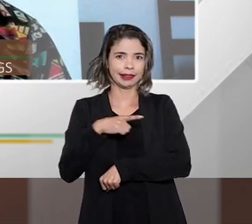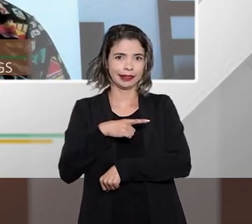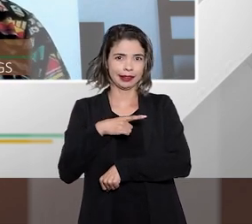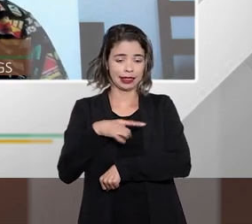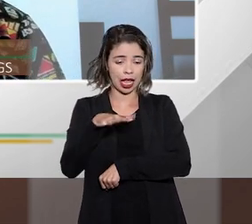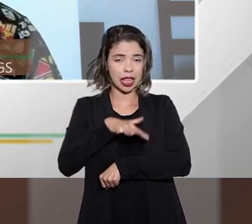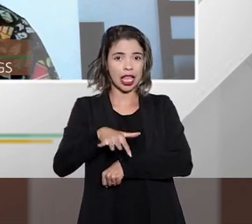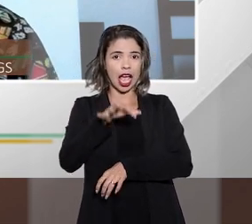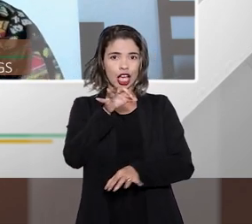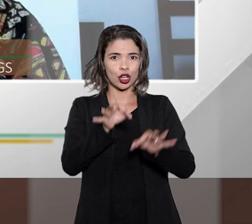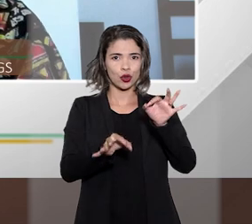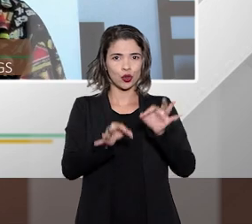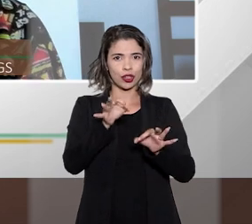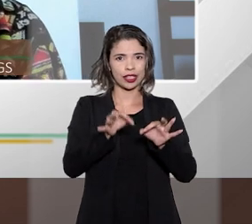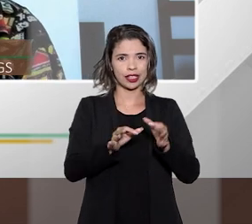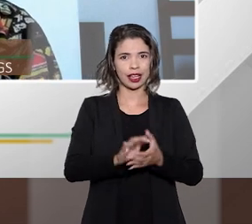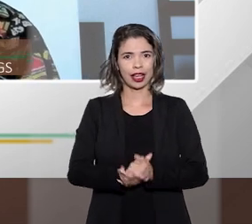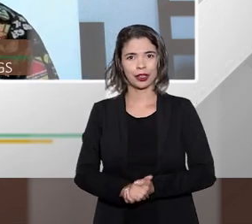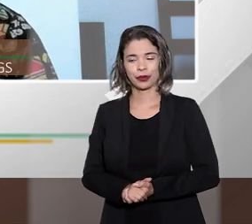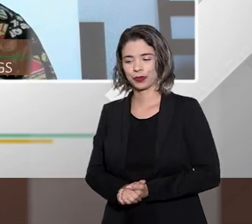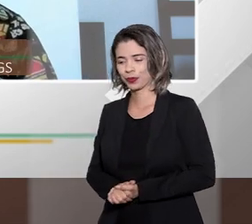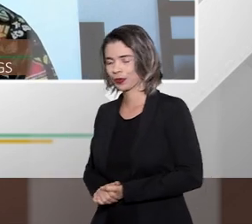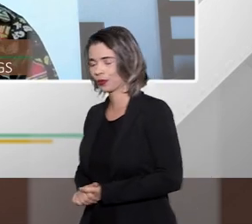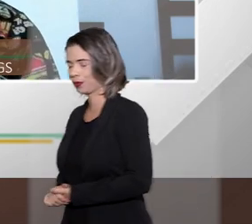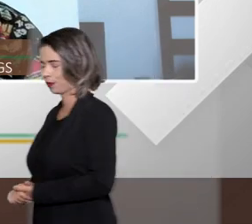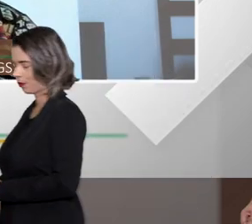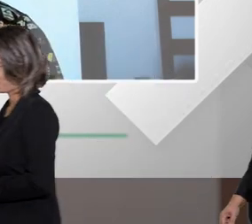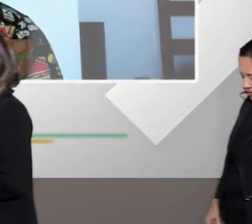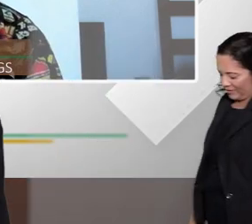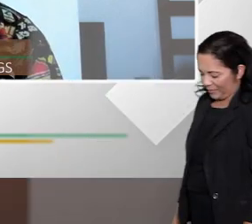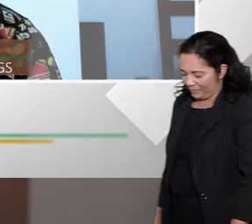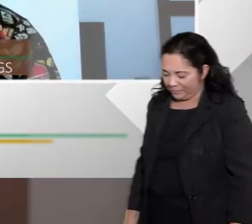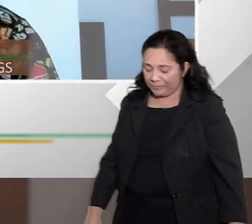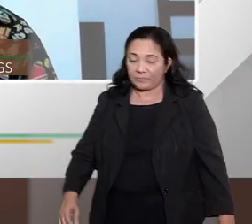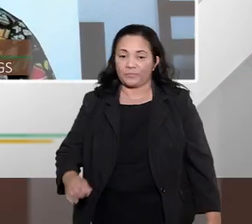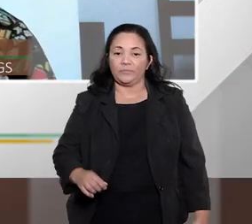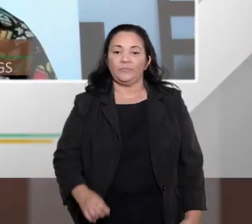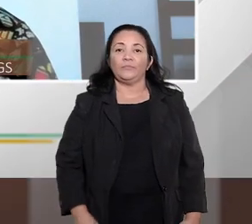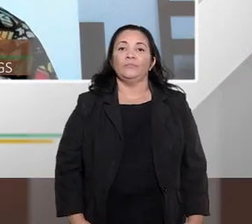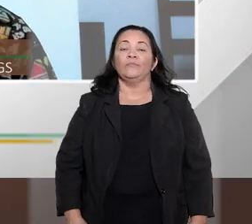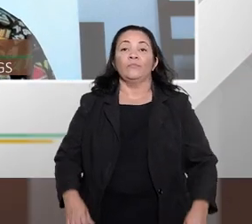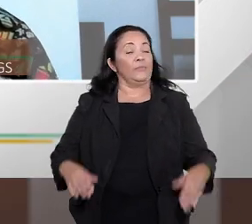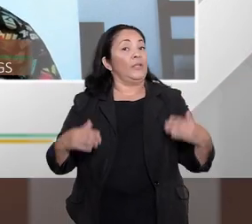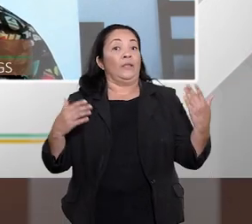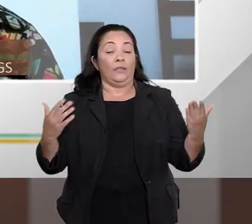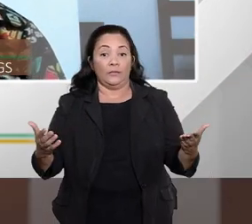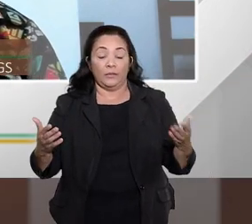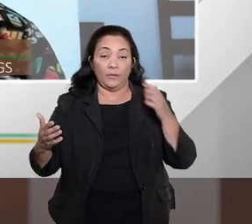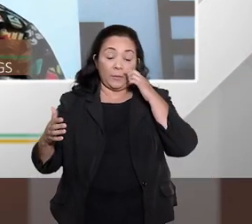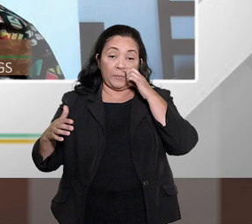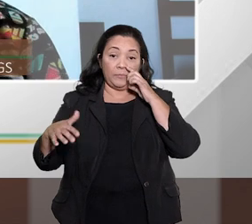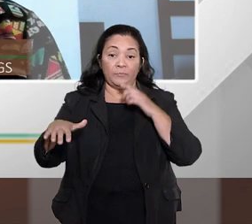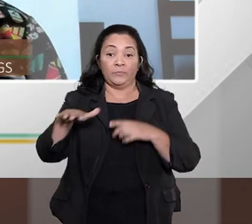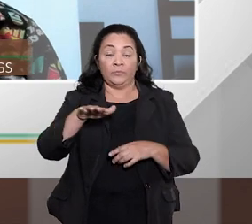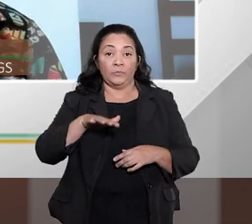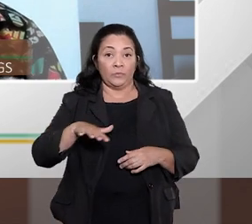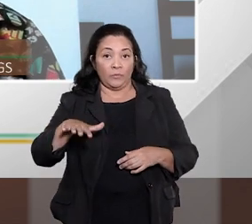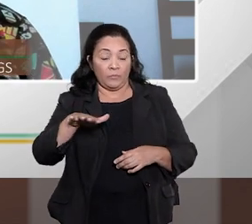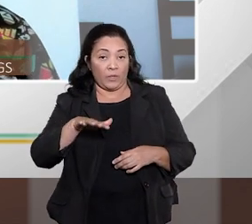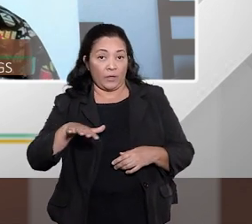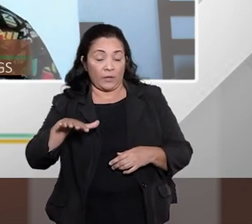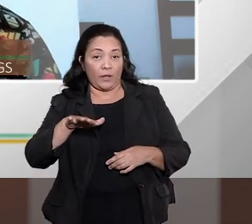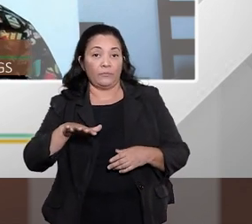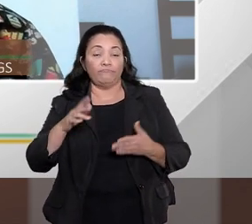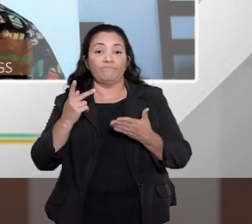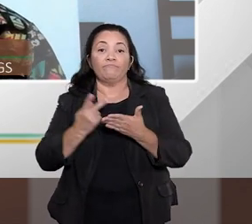no judiciário no lado do mercado houve e